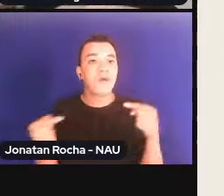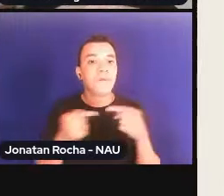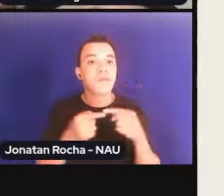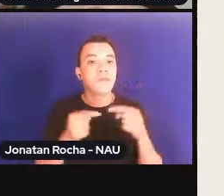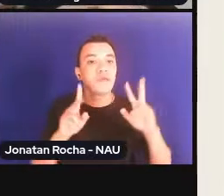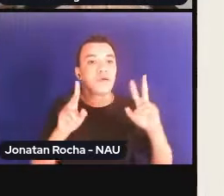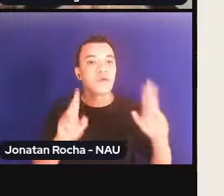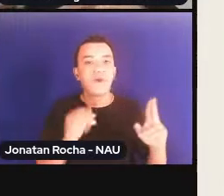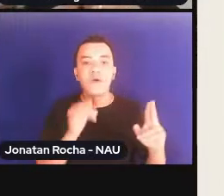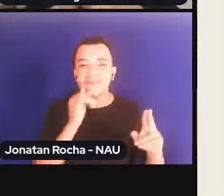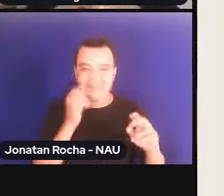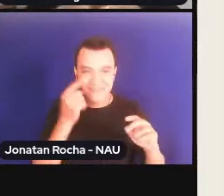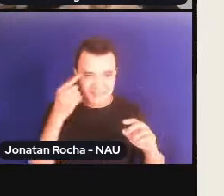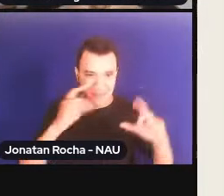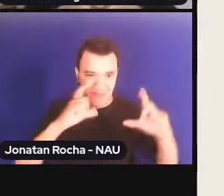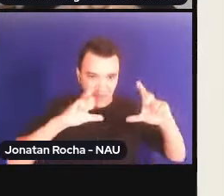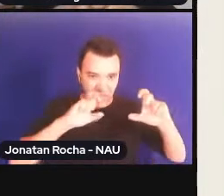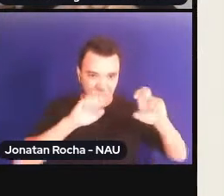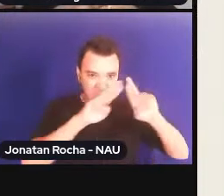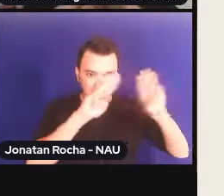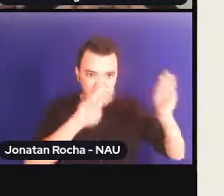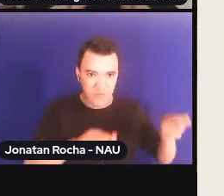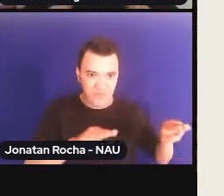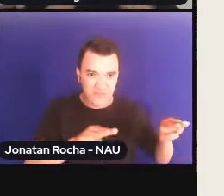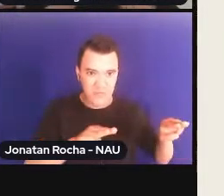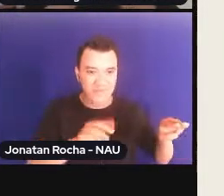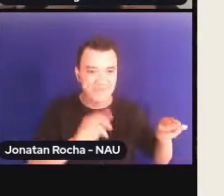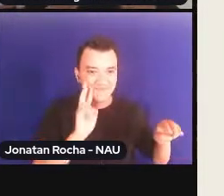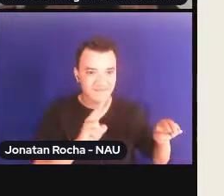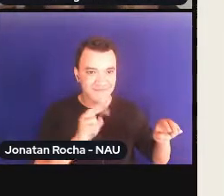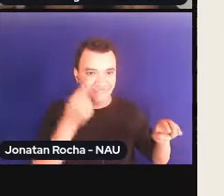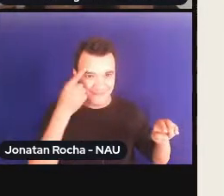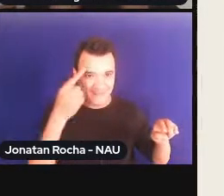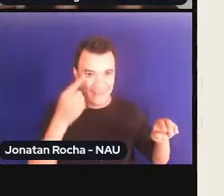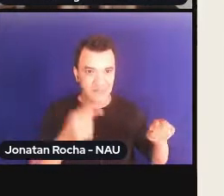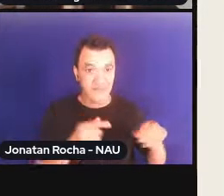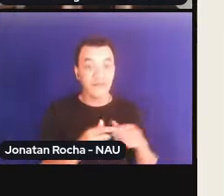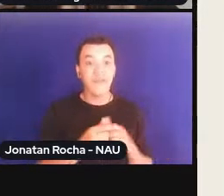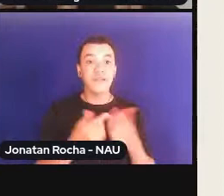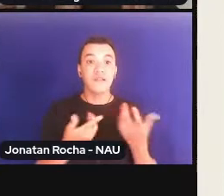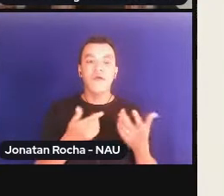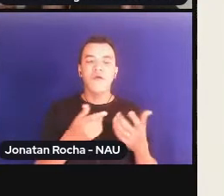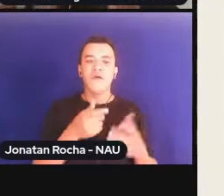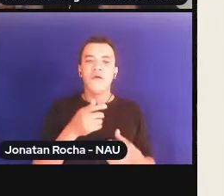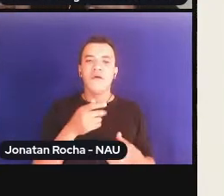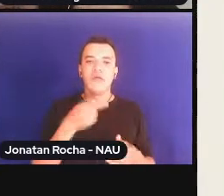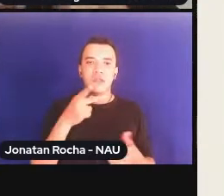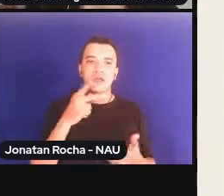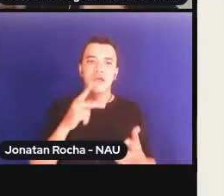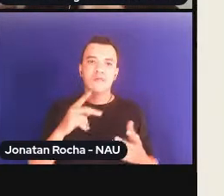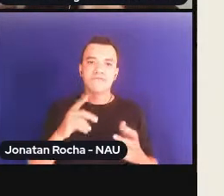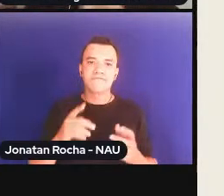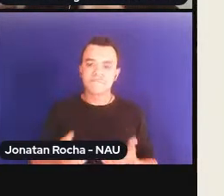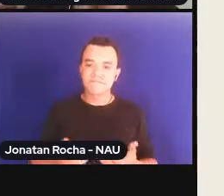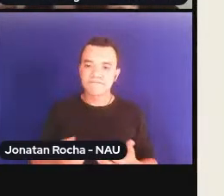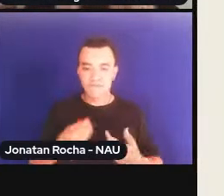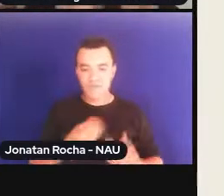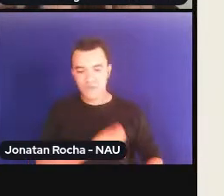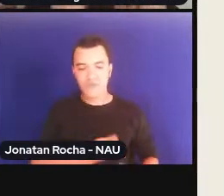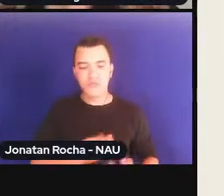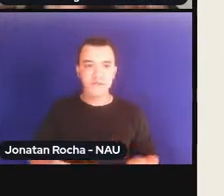daquele museu que tirei e há pouco demonstrei, a afirmação da dignidade atrelada à singularidade.